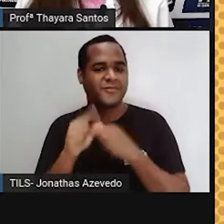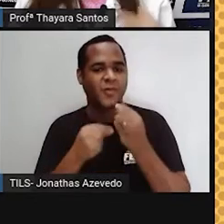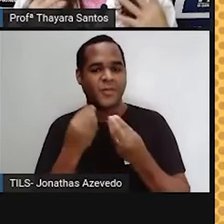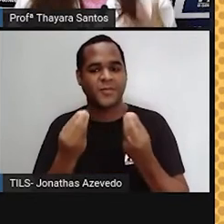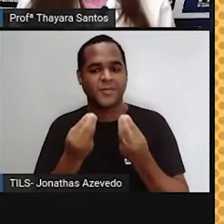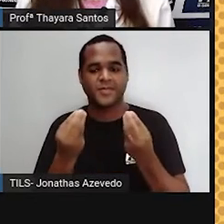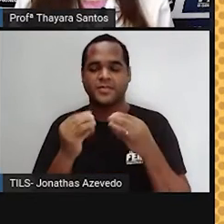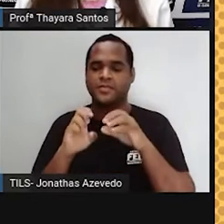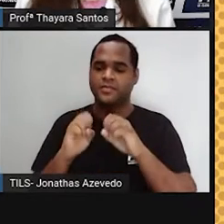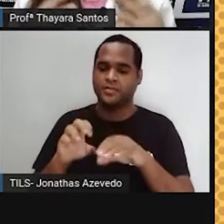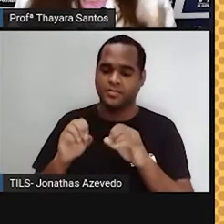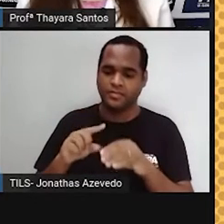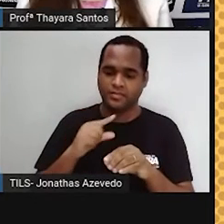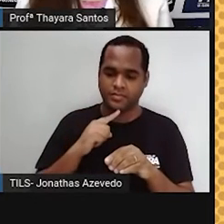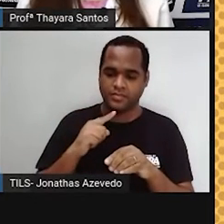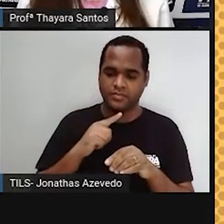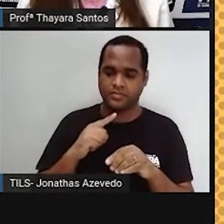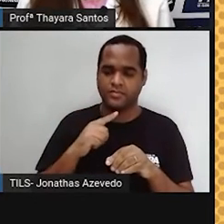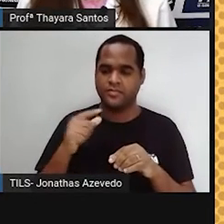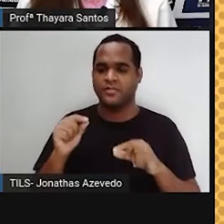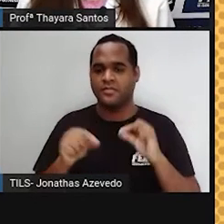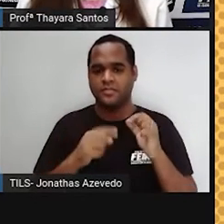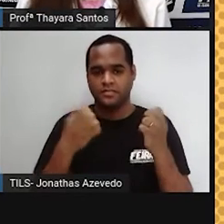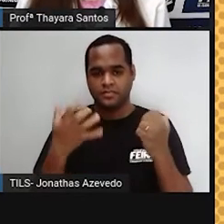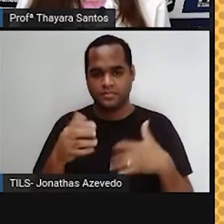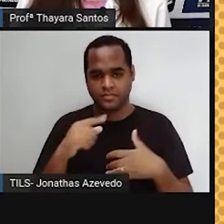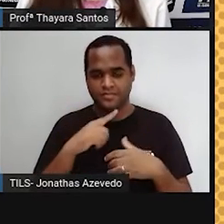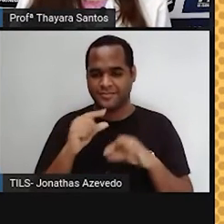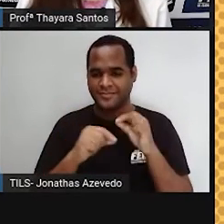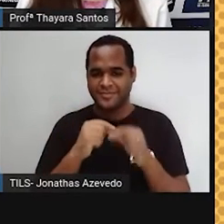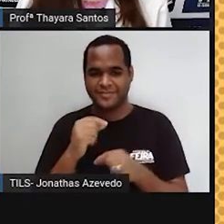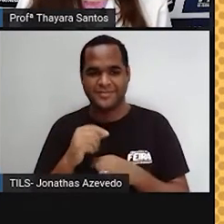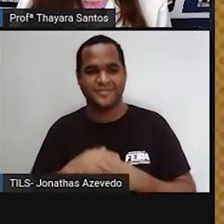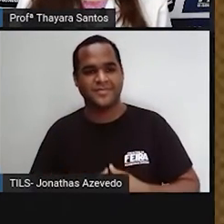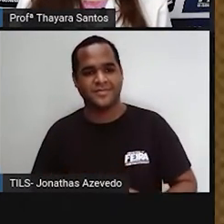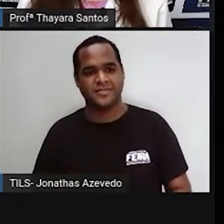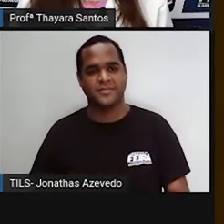do início. E vocês podem aqui testar quantas vezes vocês quiserem, tá bom?